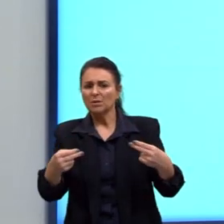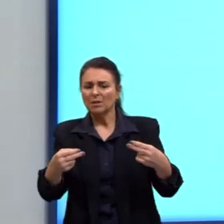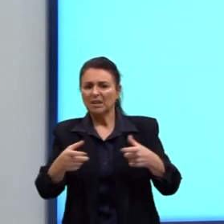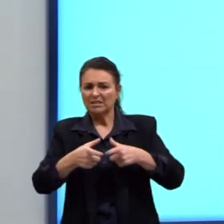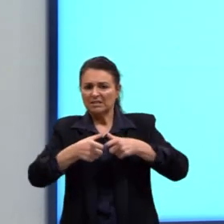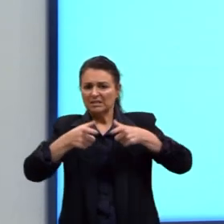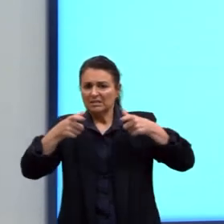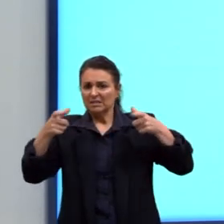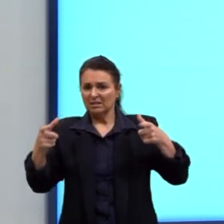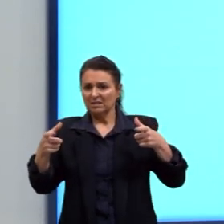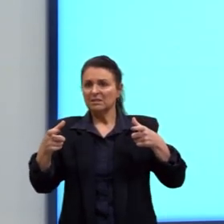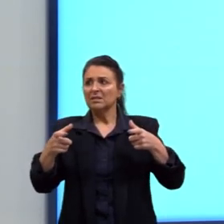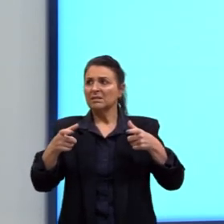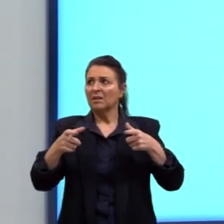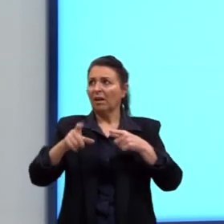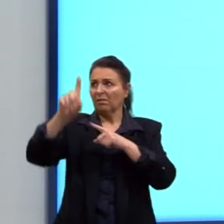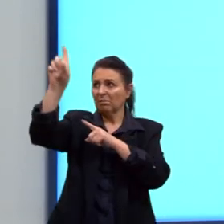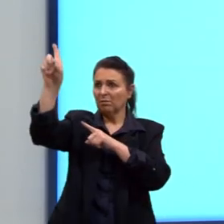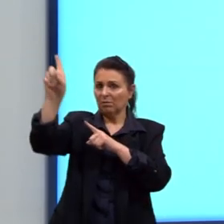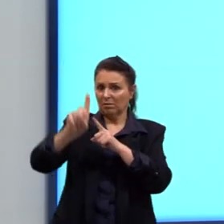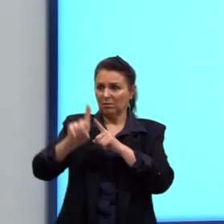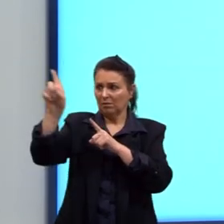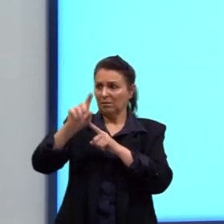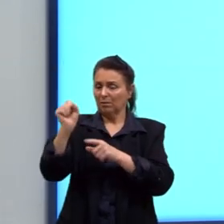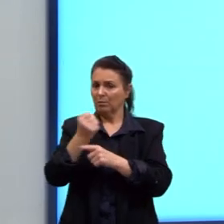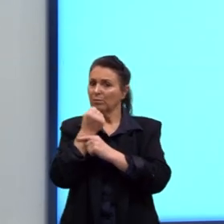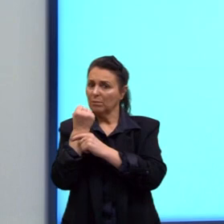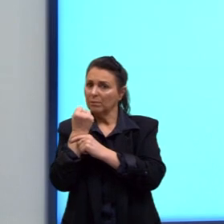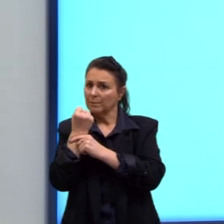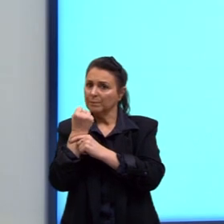costumam atingir. Então, não é esse o caso.